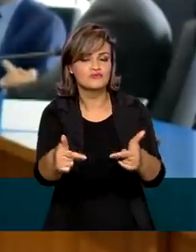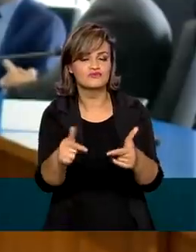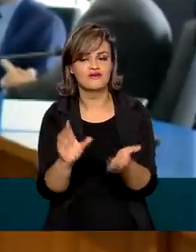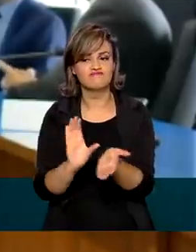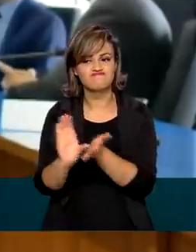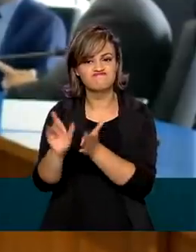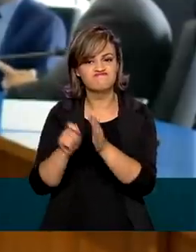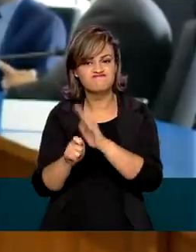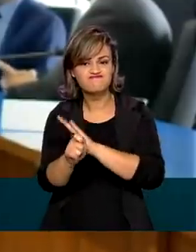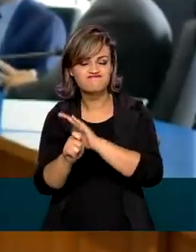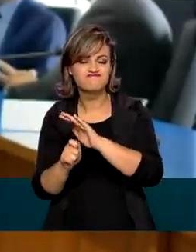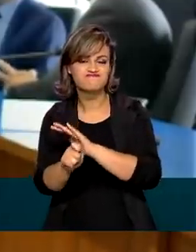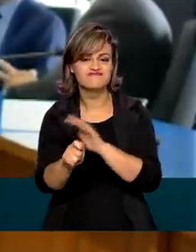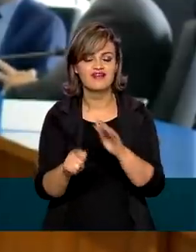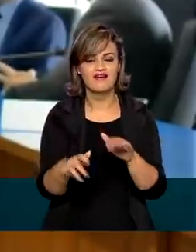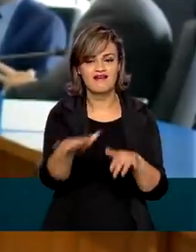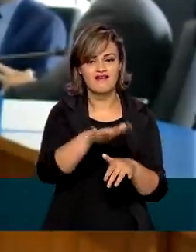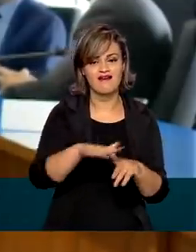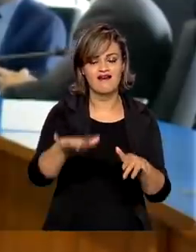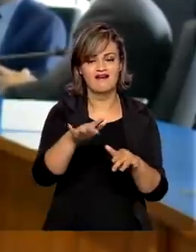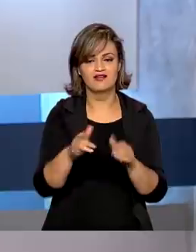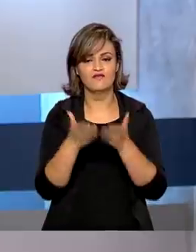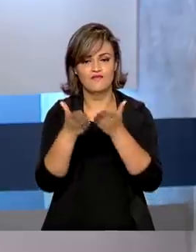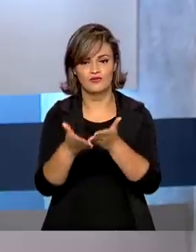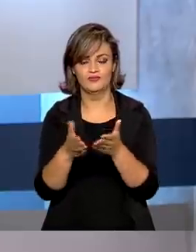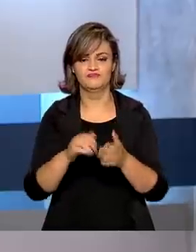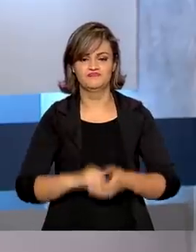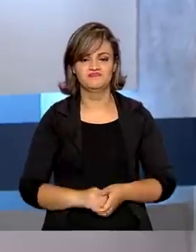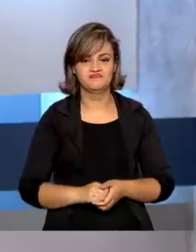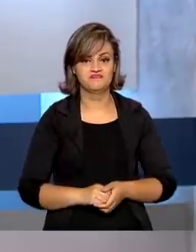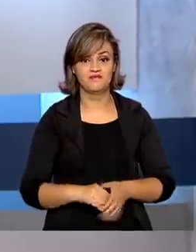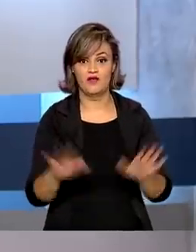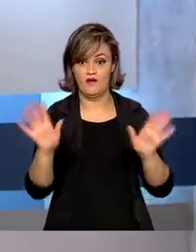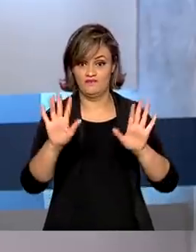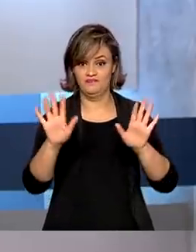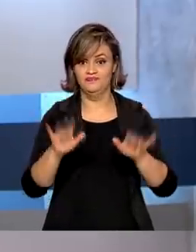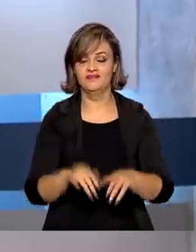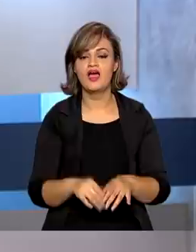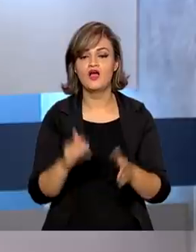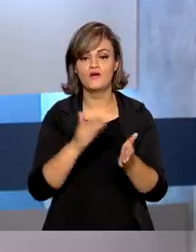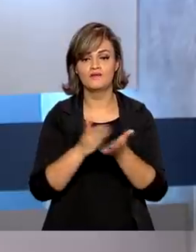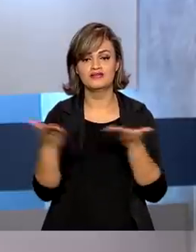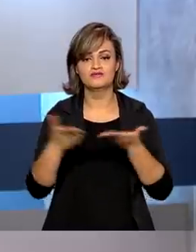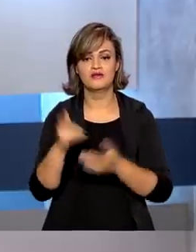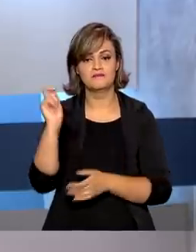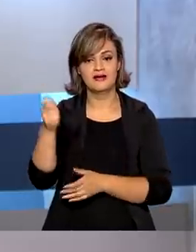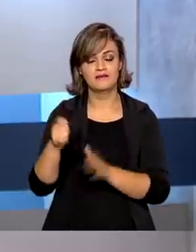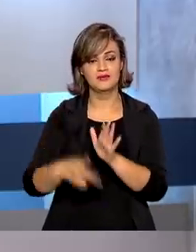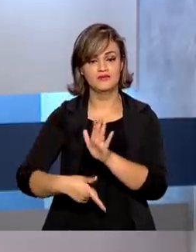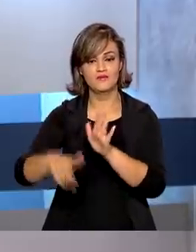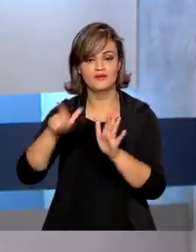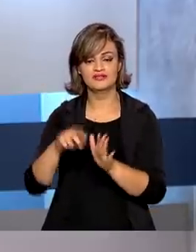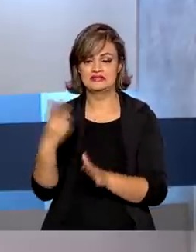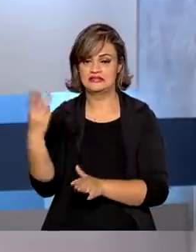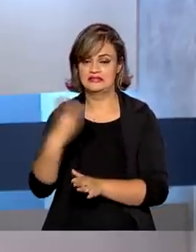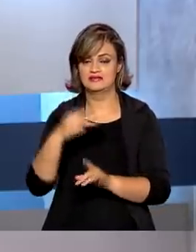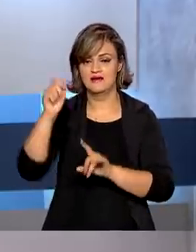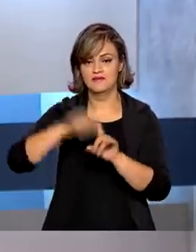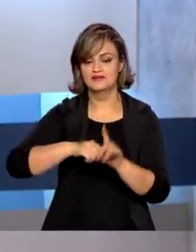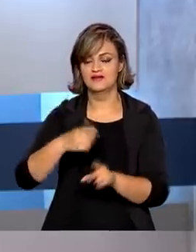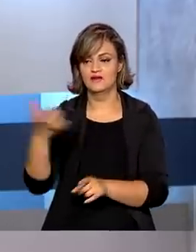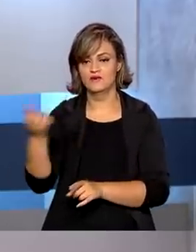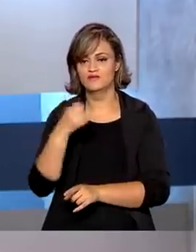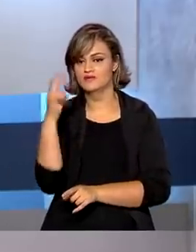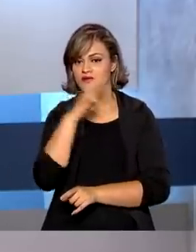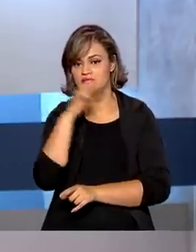investimentos, tentam impulsionar o setor portuário. E atenção, começa hoje o pagamento da antecipação da terceira parcela